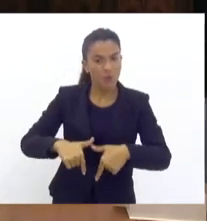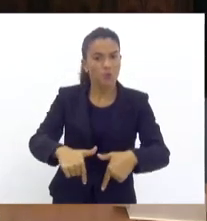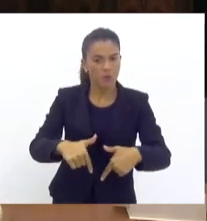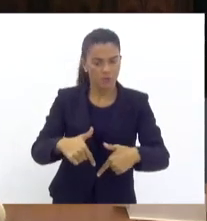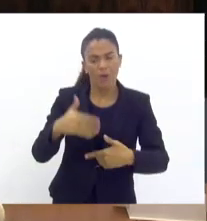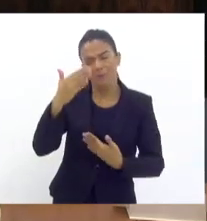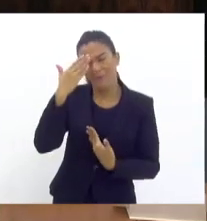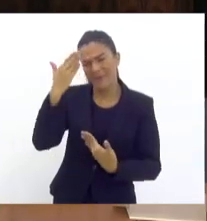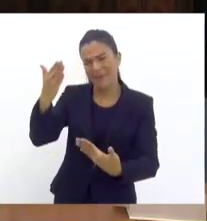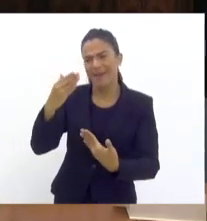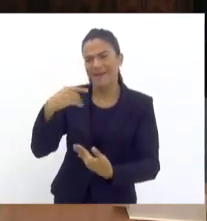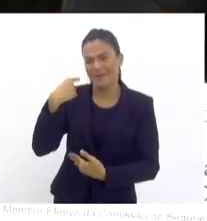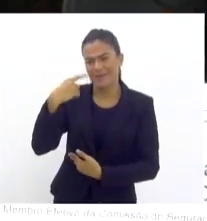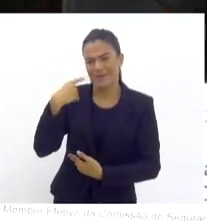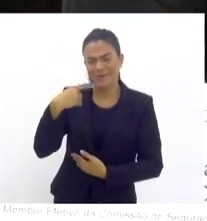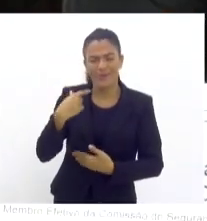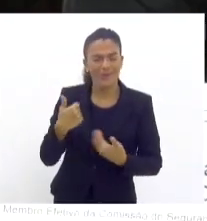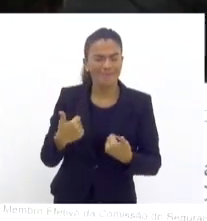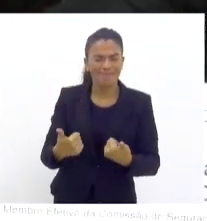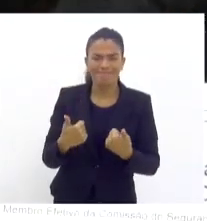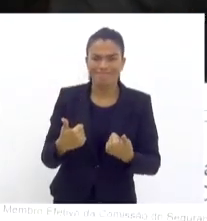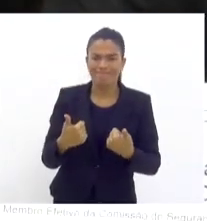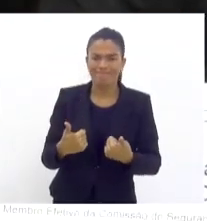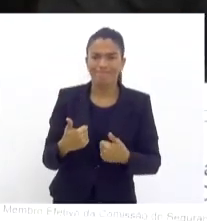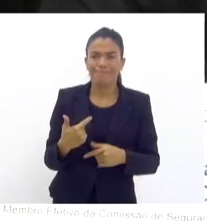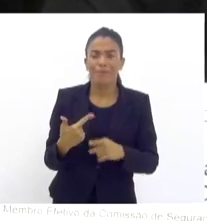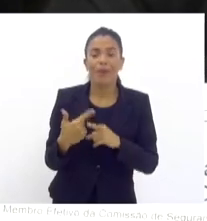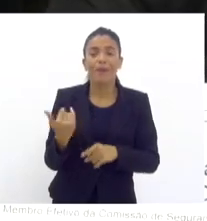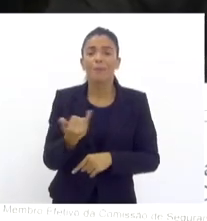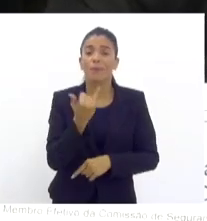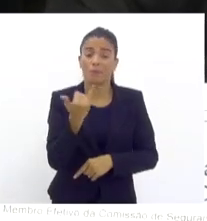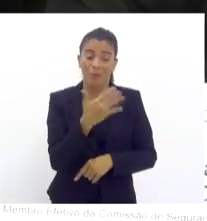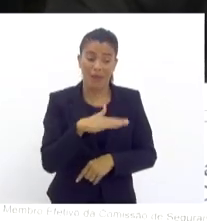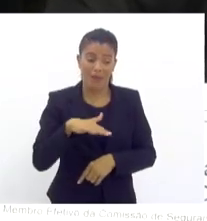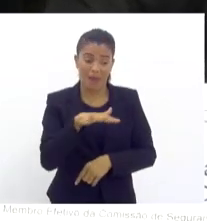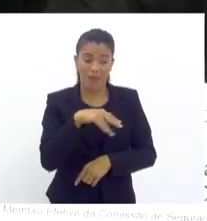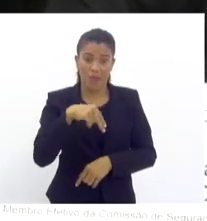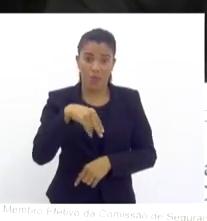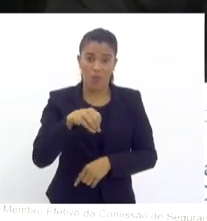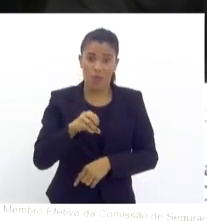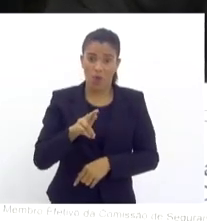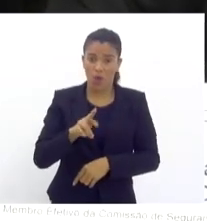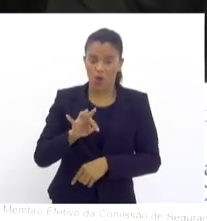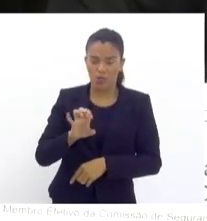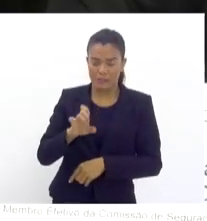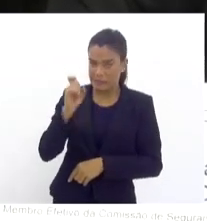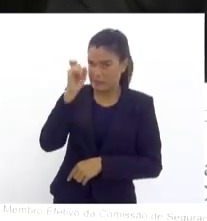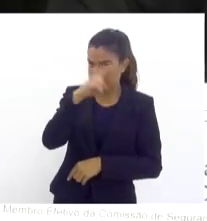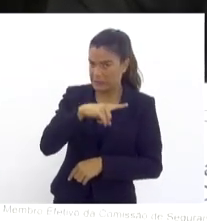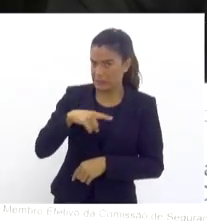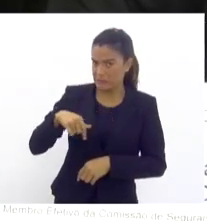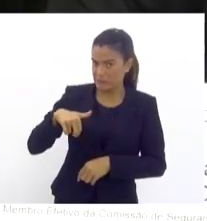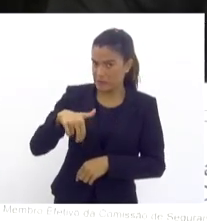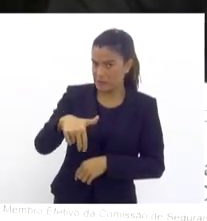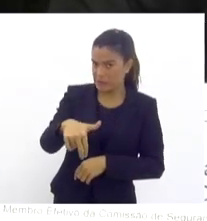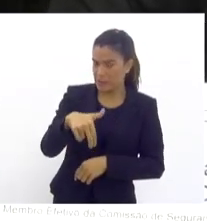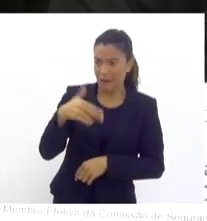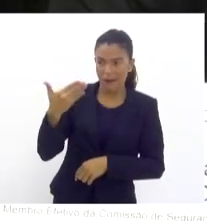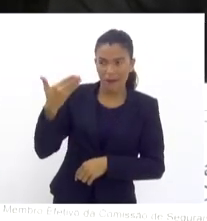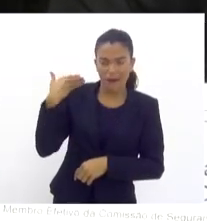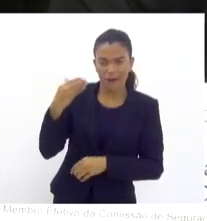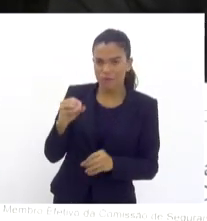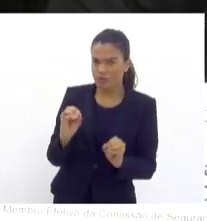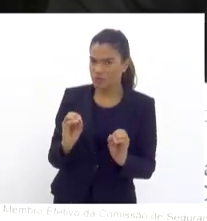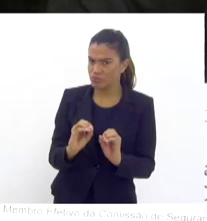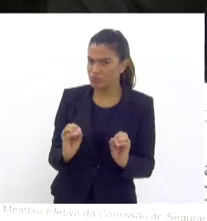doutora, vai ser muito importante que, assim como a região norte que está muito ruim de andar, ali uma área que não tinha isso,